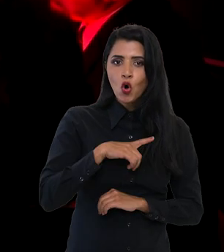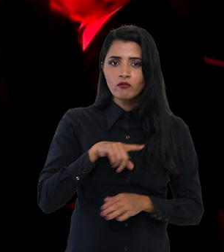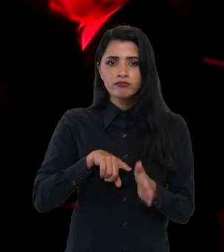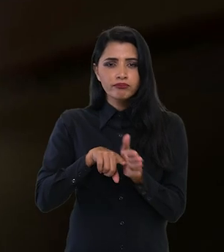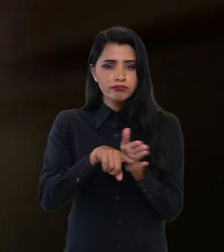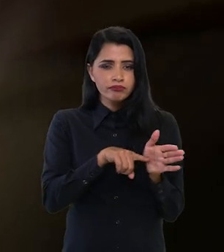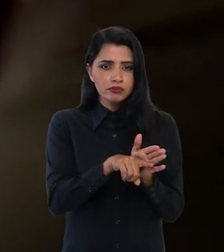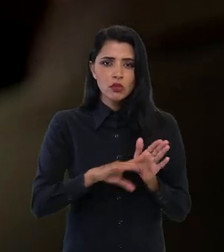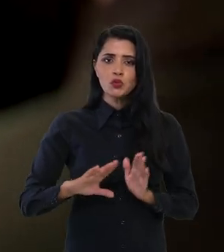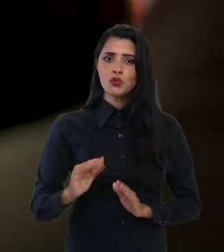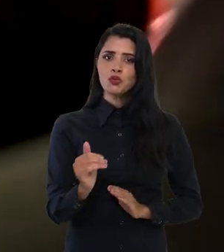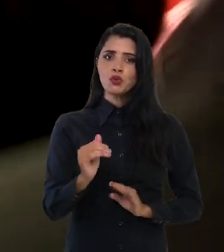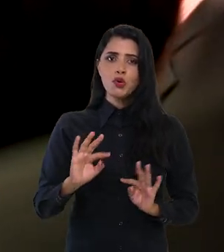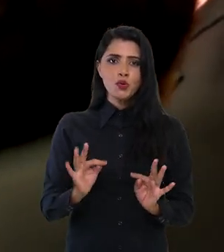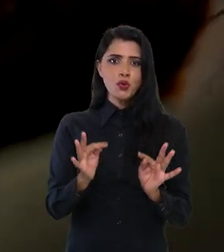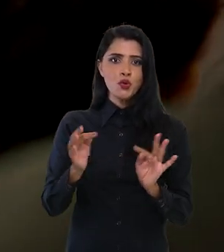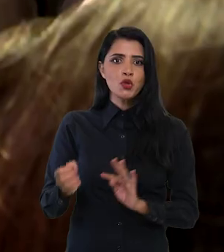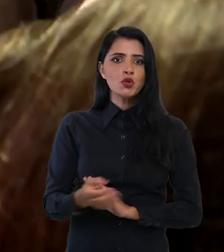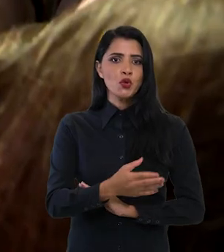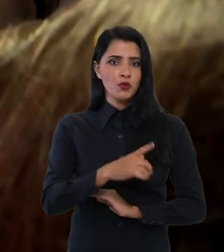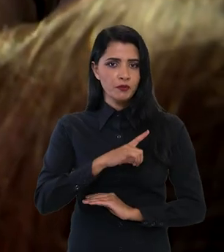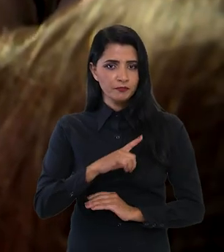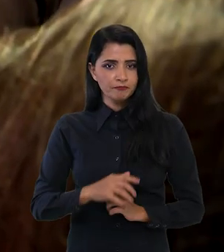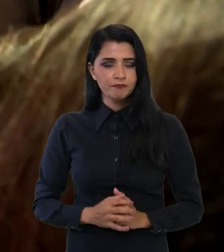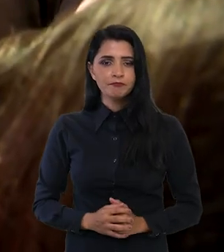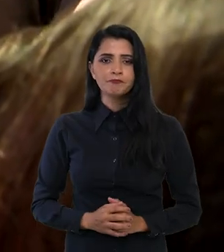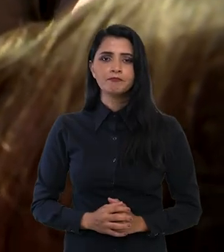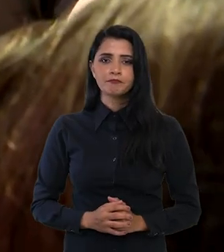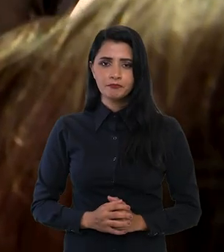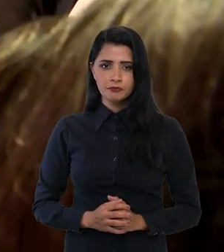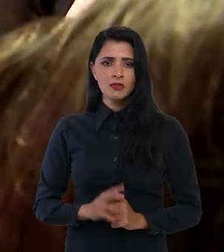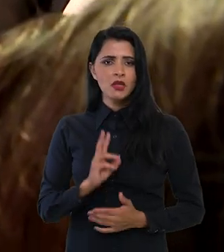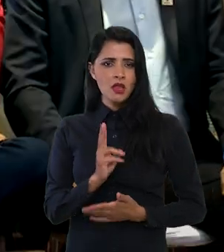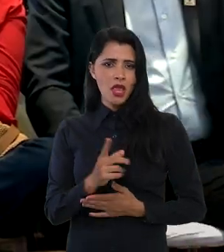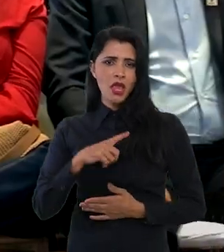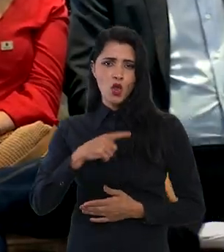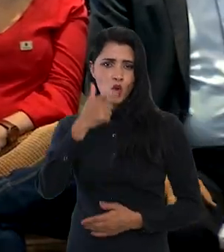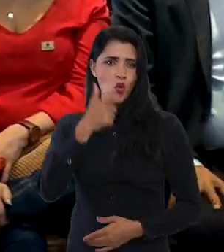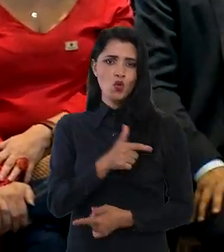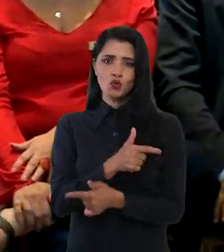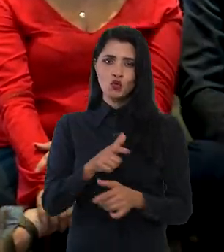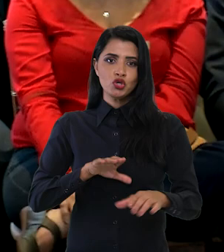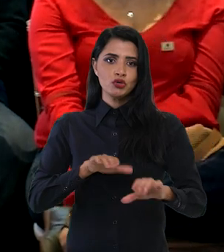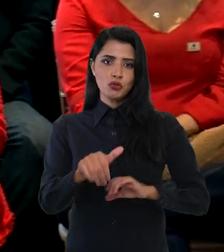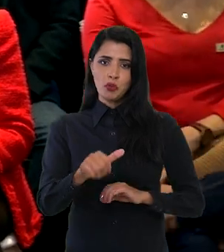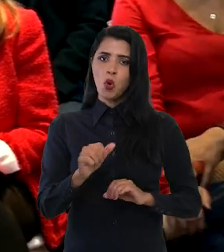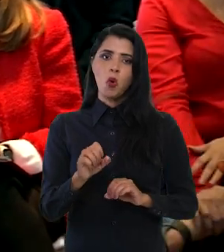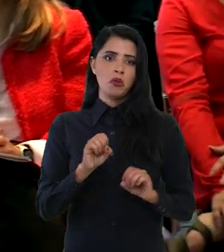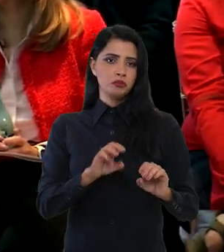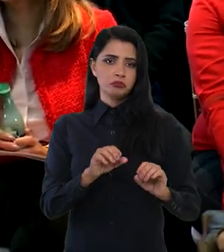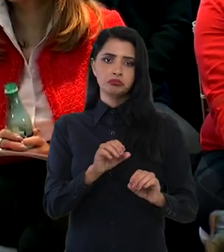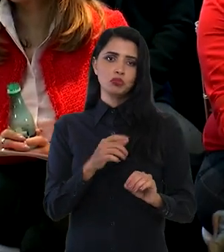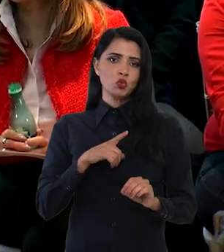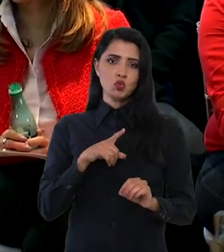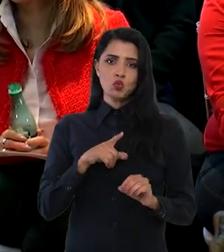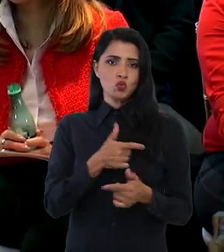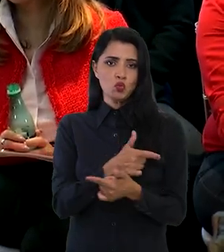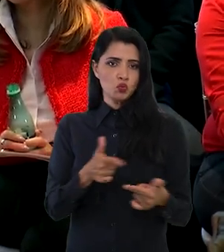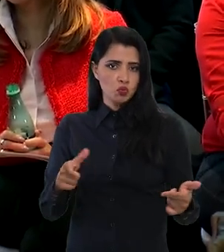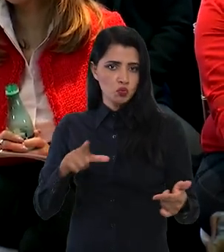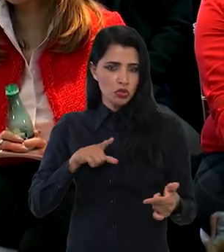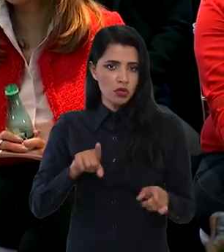novos laboratórios de pesquisa científica e inovação tecnológica. Eu mesmo sentei do plano universitário,